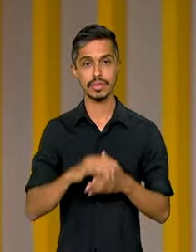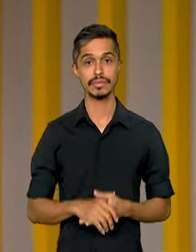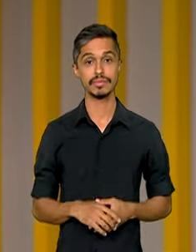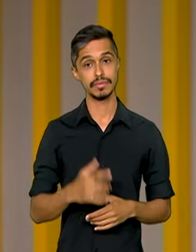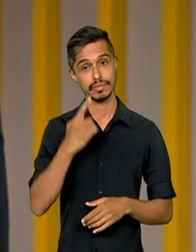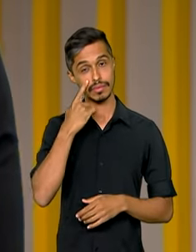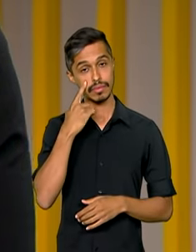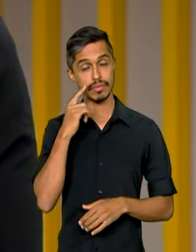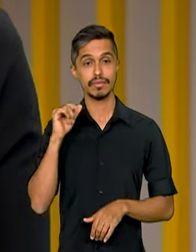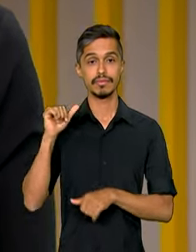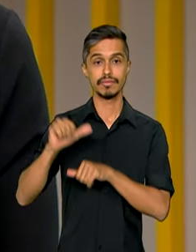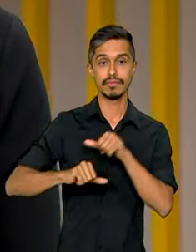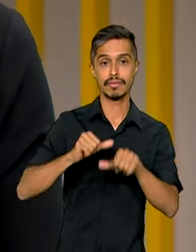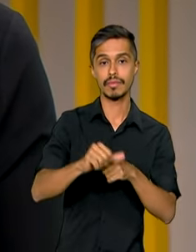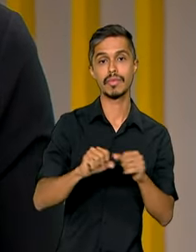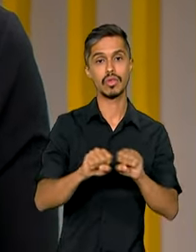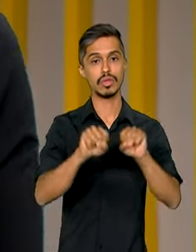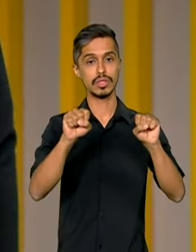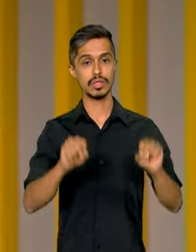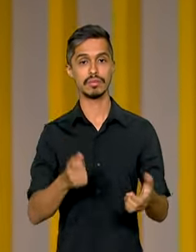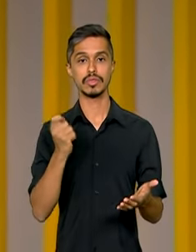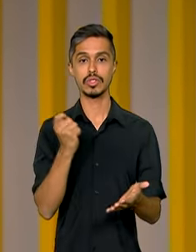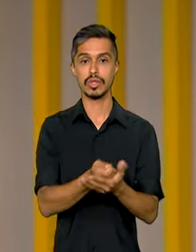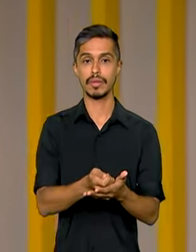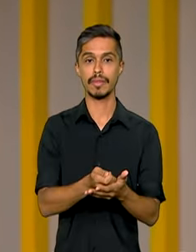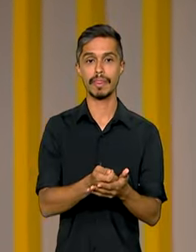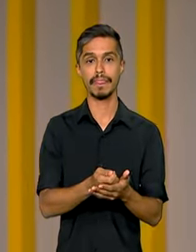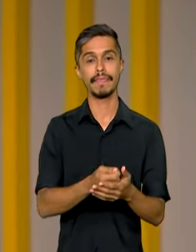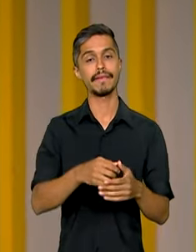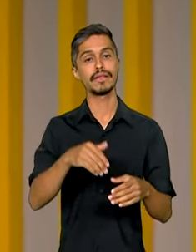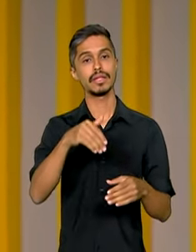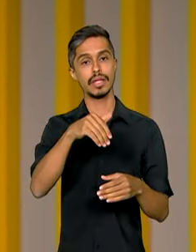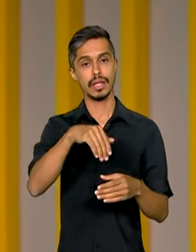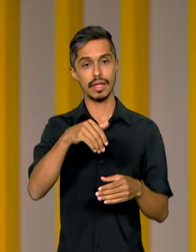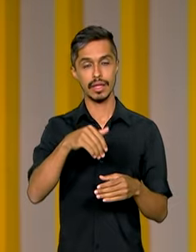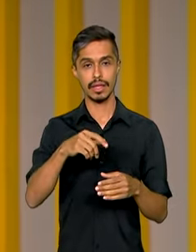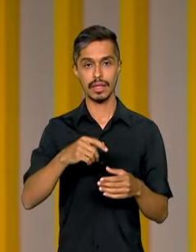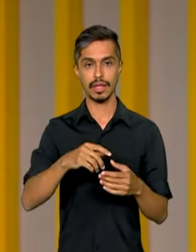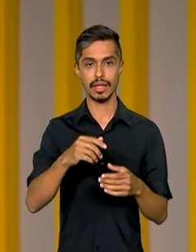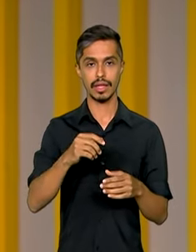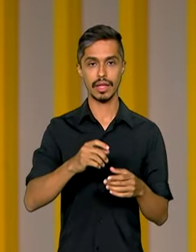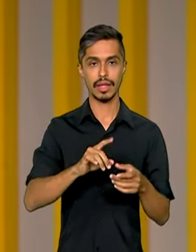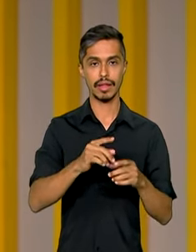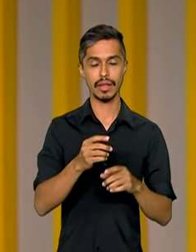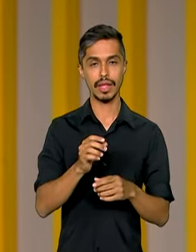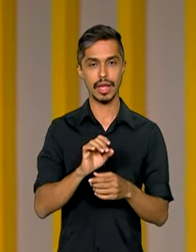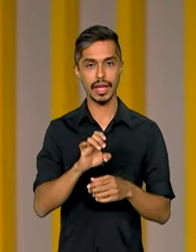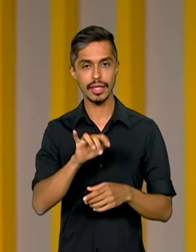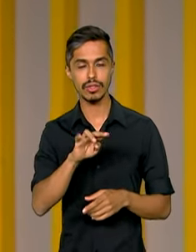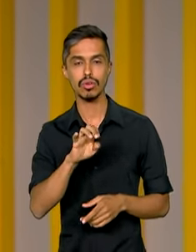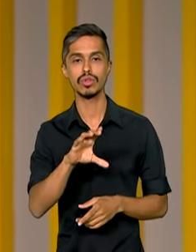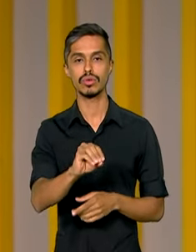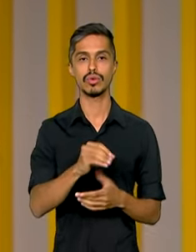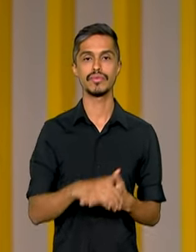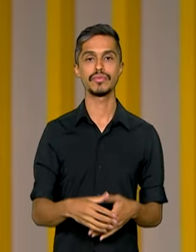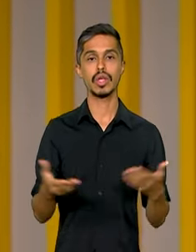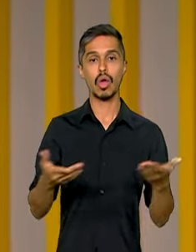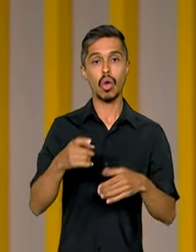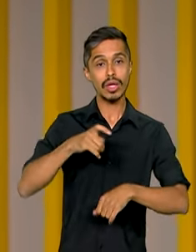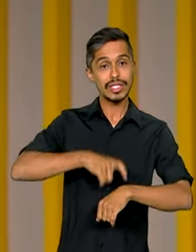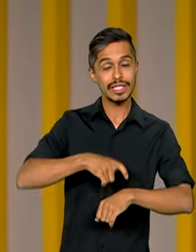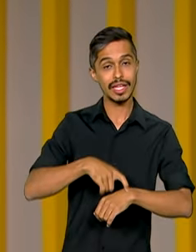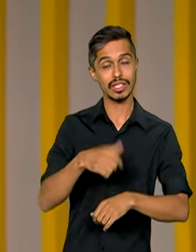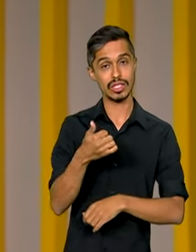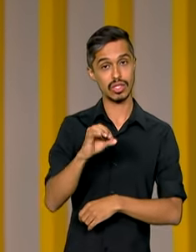E olha, mudanças nos sistemas de pagamento eletrônico. A partir das 10 horas da noite de hoje, os bancos